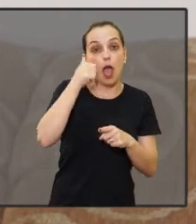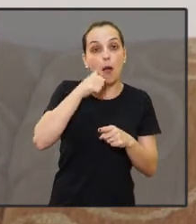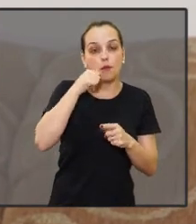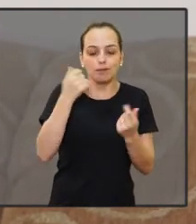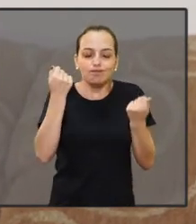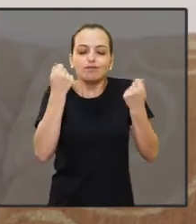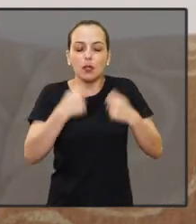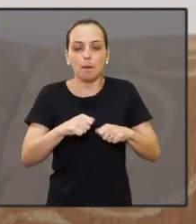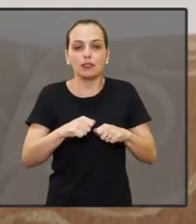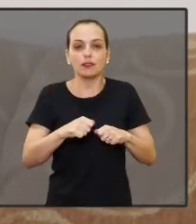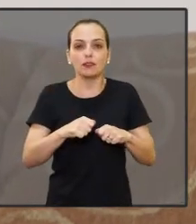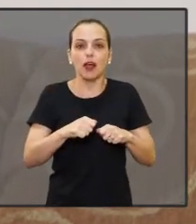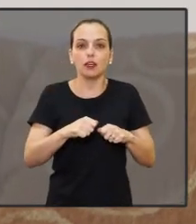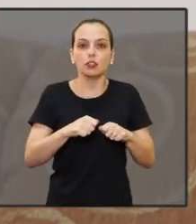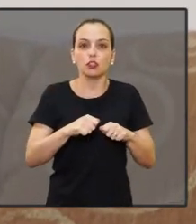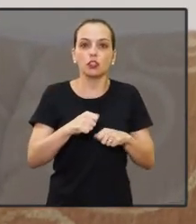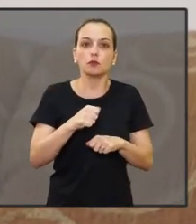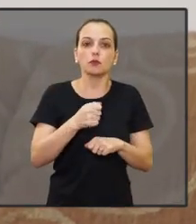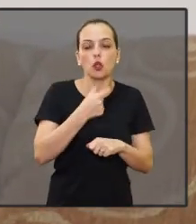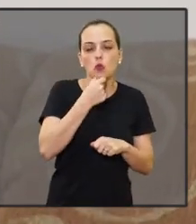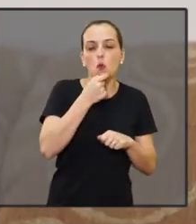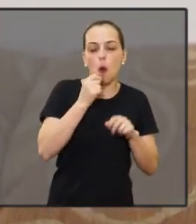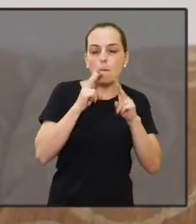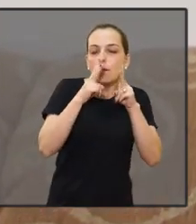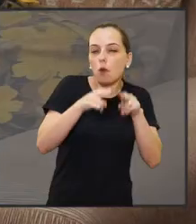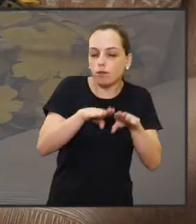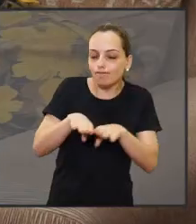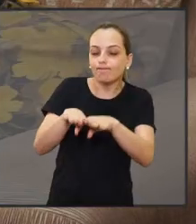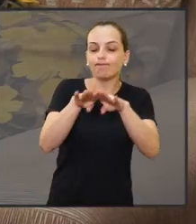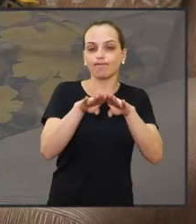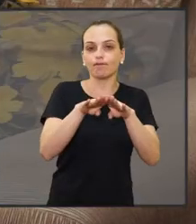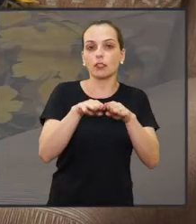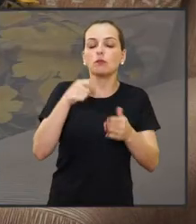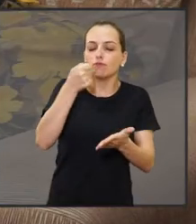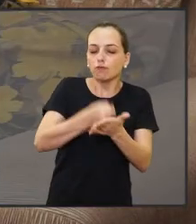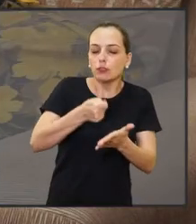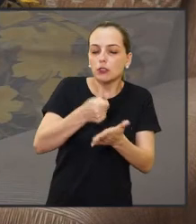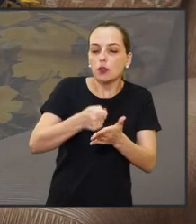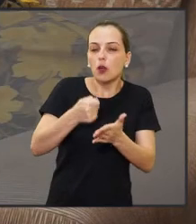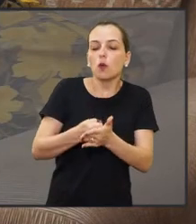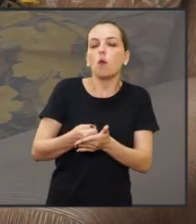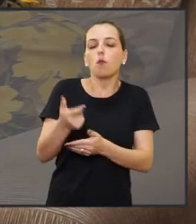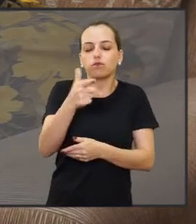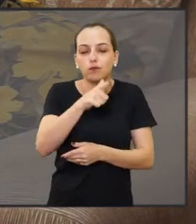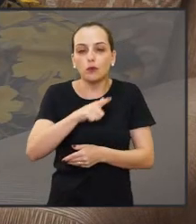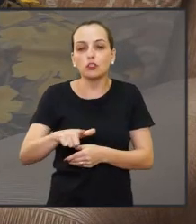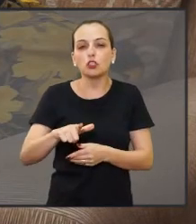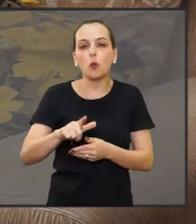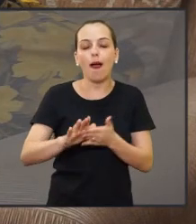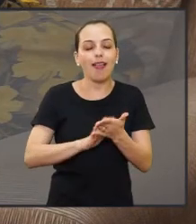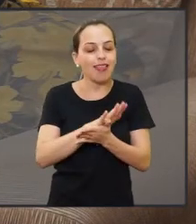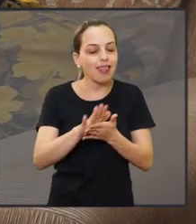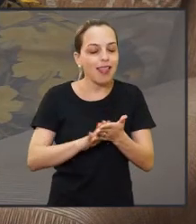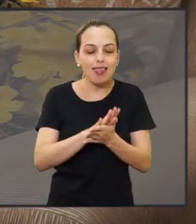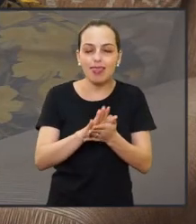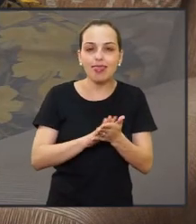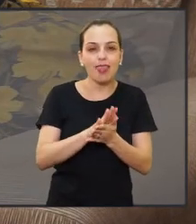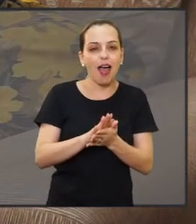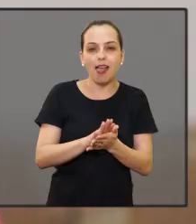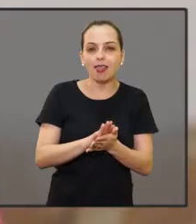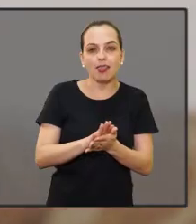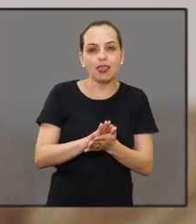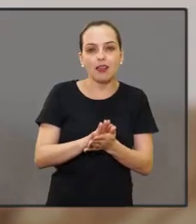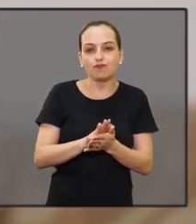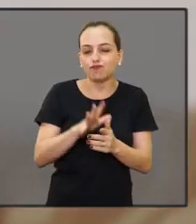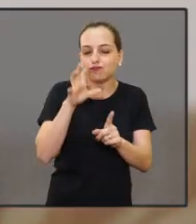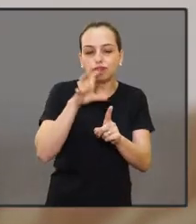tanto quanto o homem, ou até mais capaz do que o homem. É ir à luta, ir em frente, e não deixar que